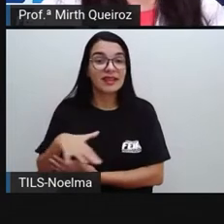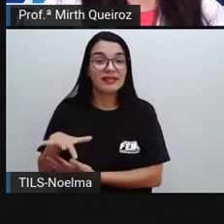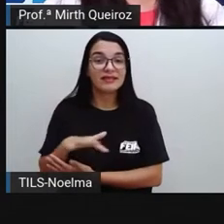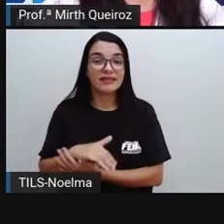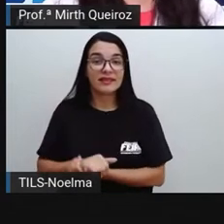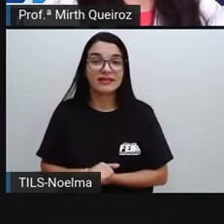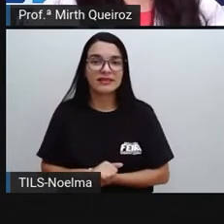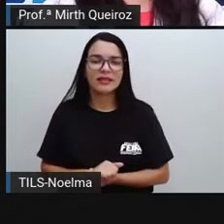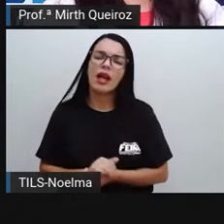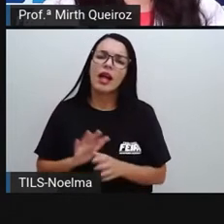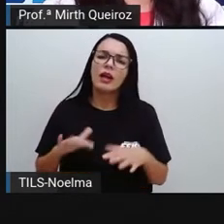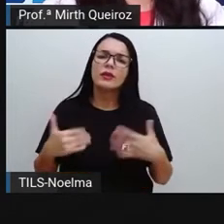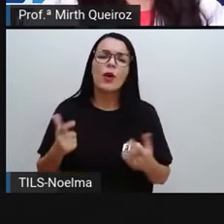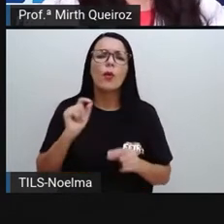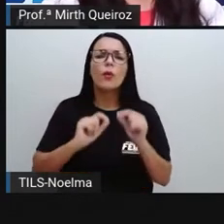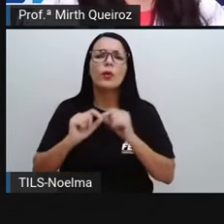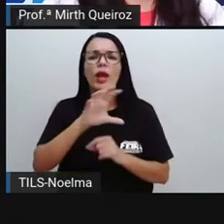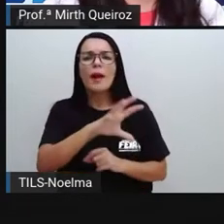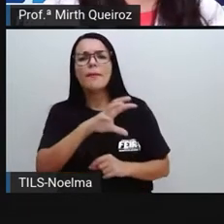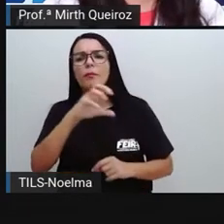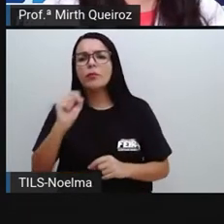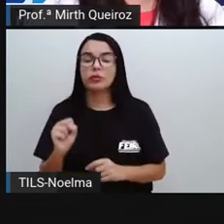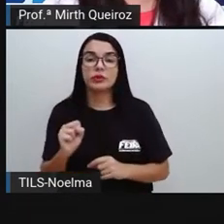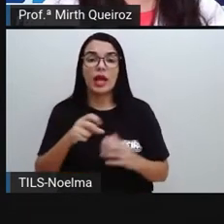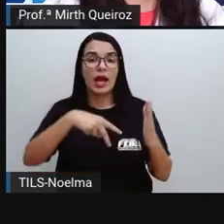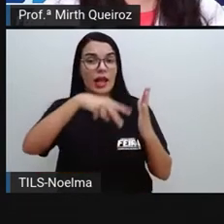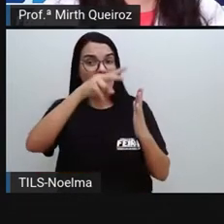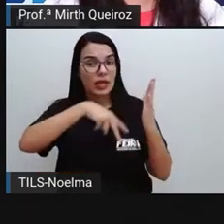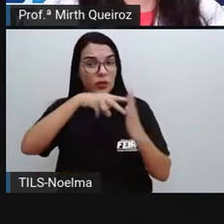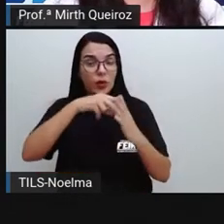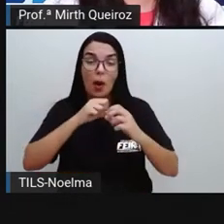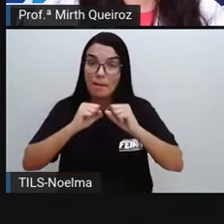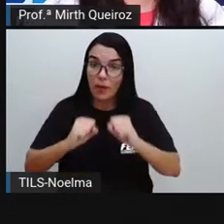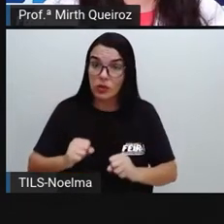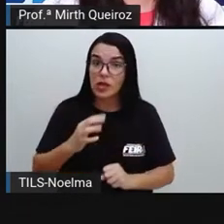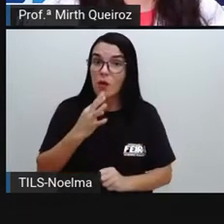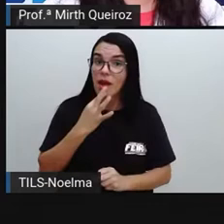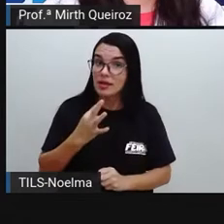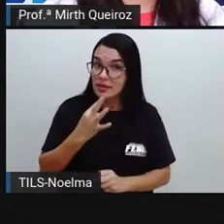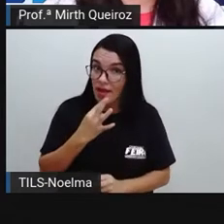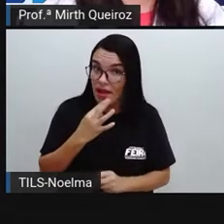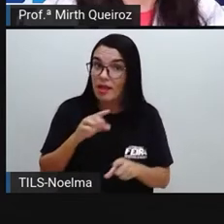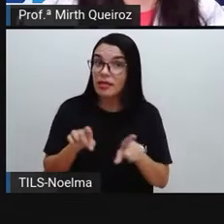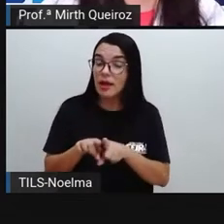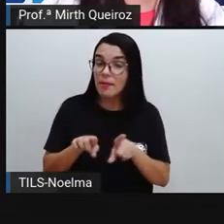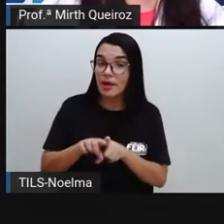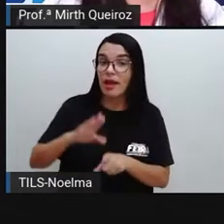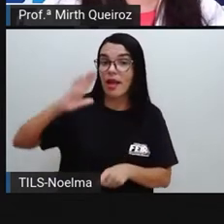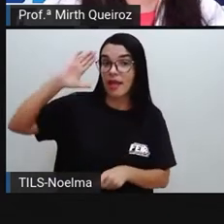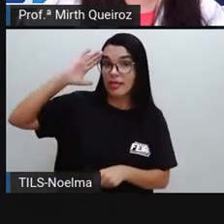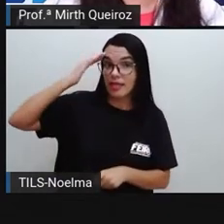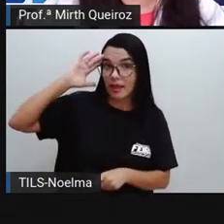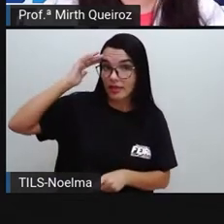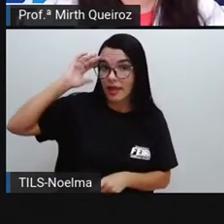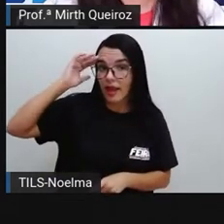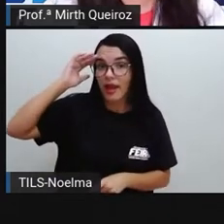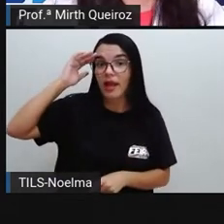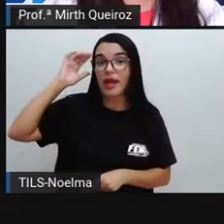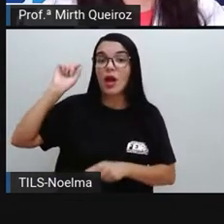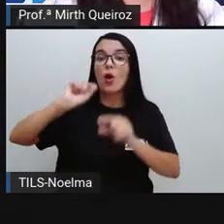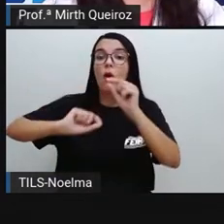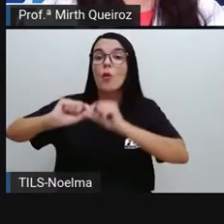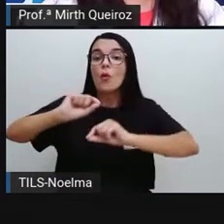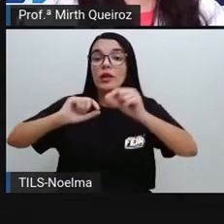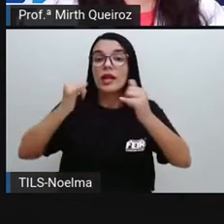O que se busca aí? O que se busca é que os leitores possam conhecer, eles possam entender aí